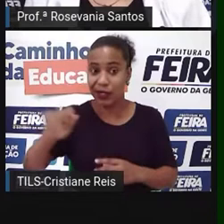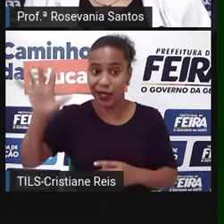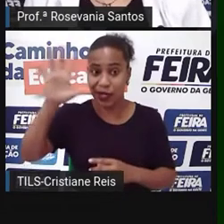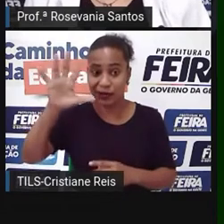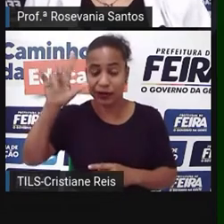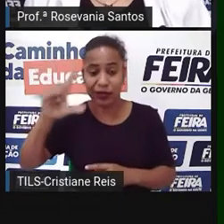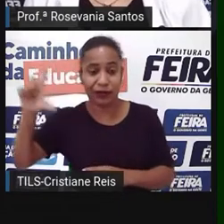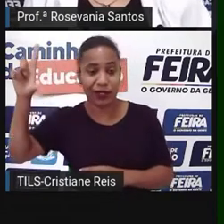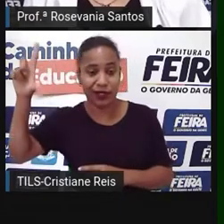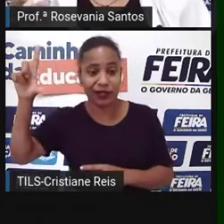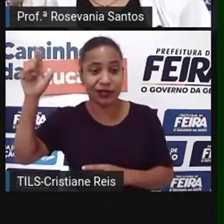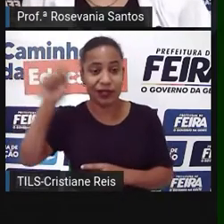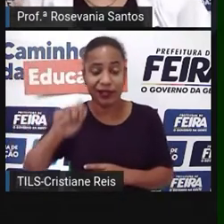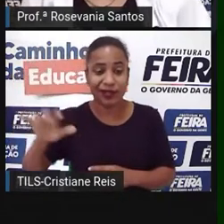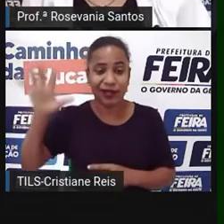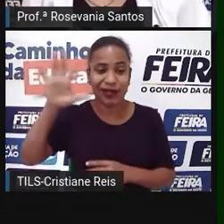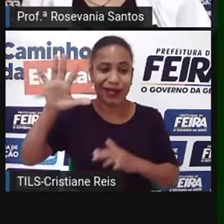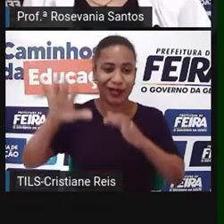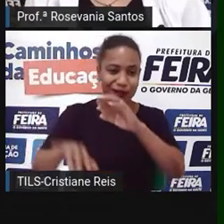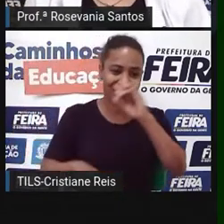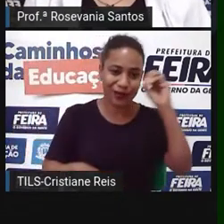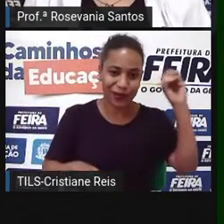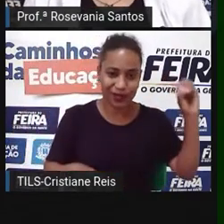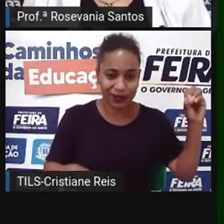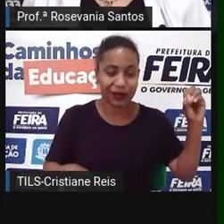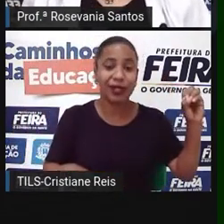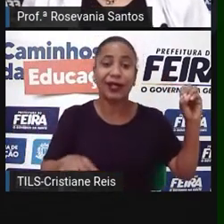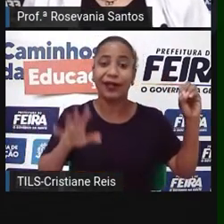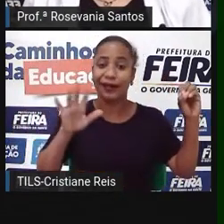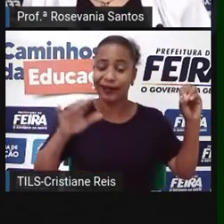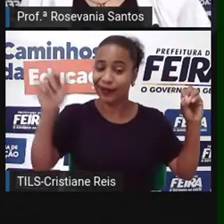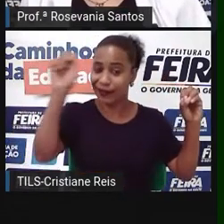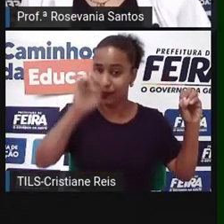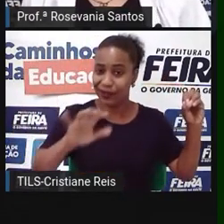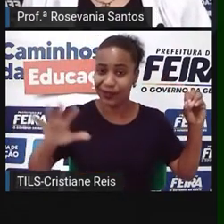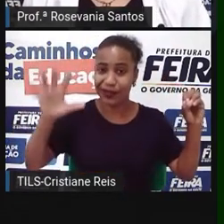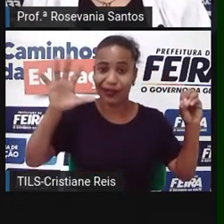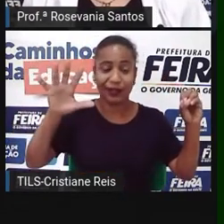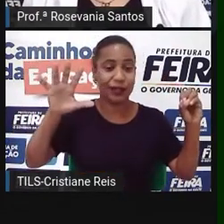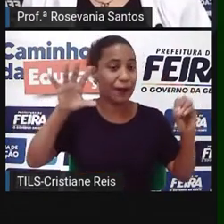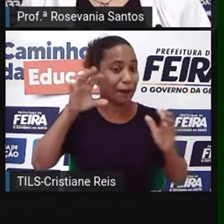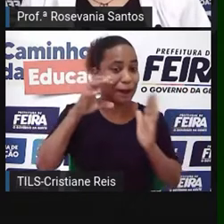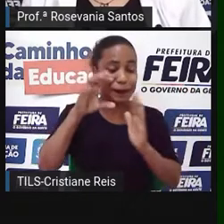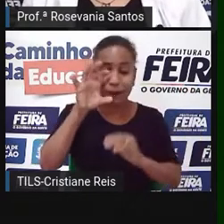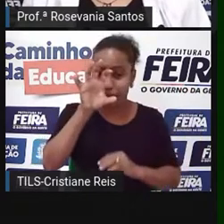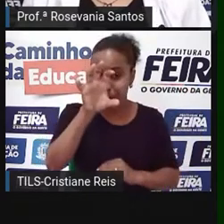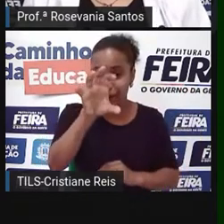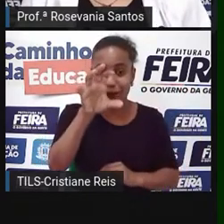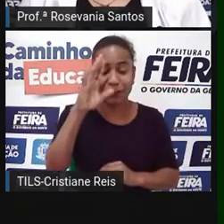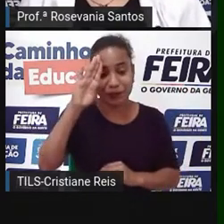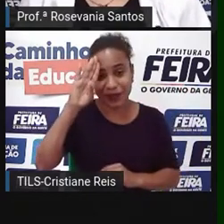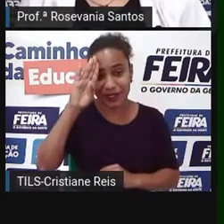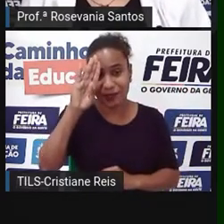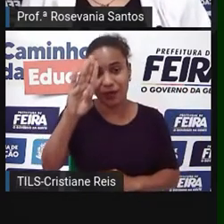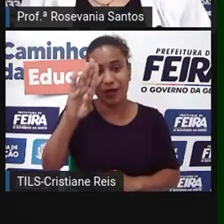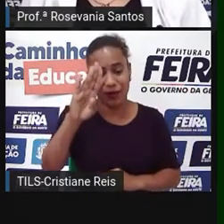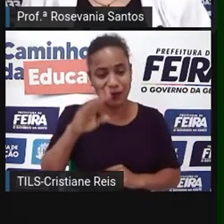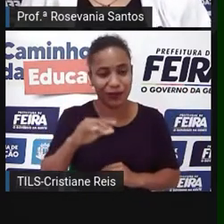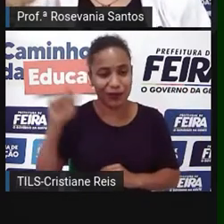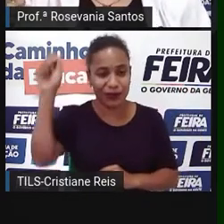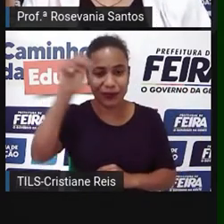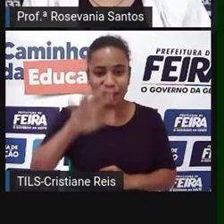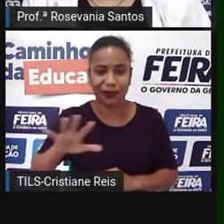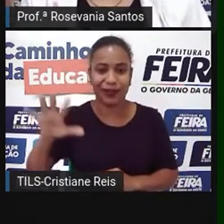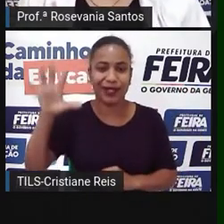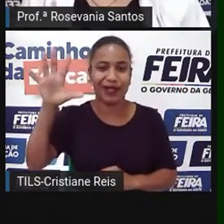Oriente, que é considerada a parte mais rica da Ásia, né? E a Ásia Meridional, que é onde vai envolver aí parte